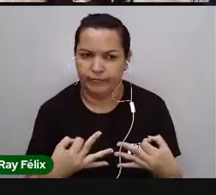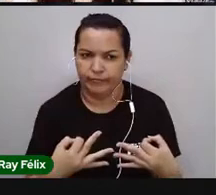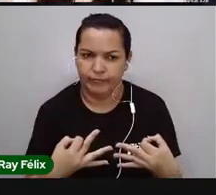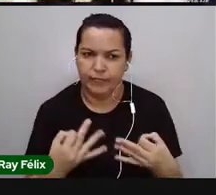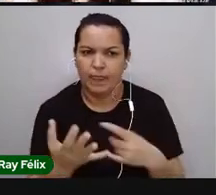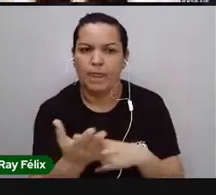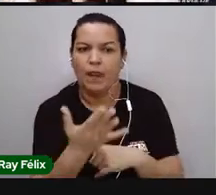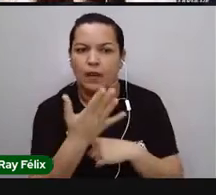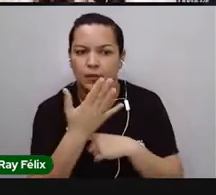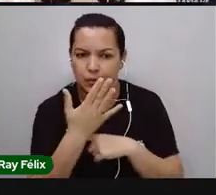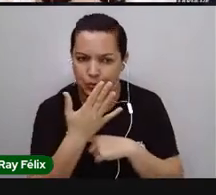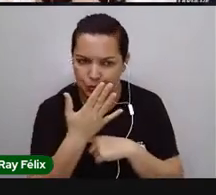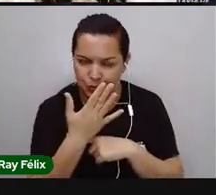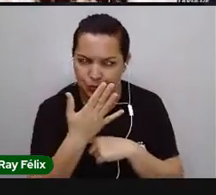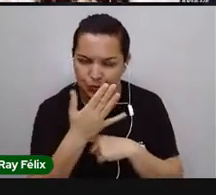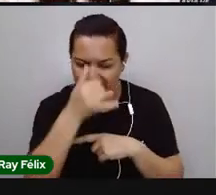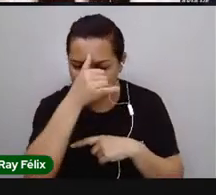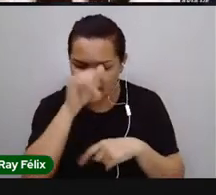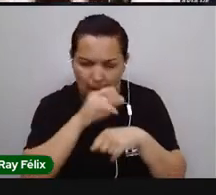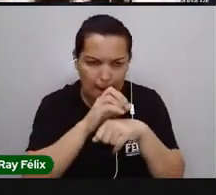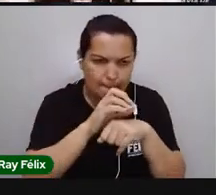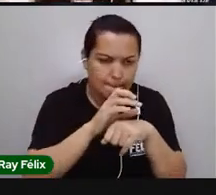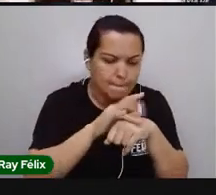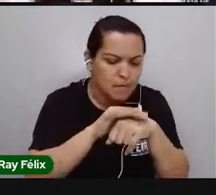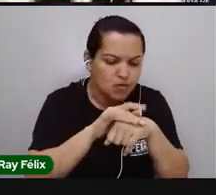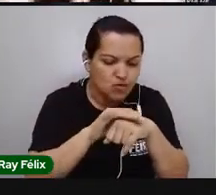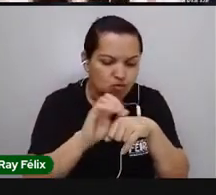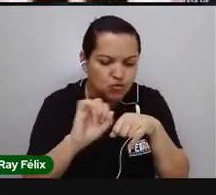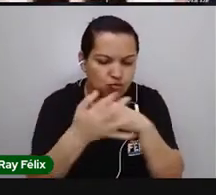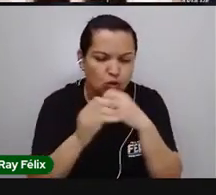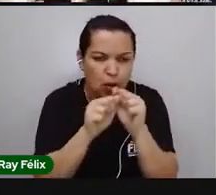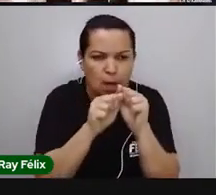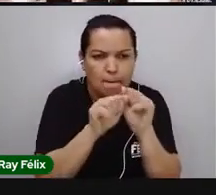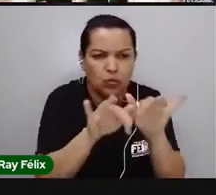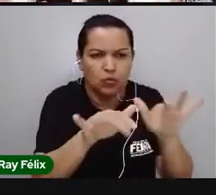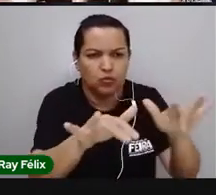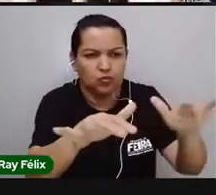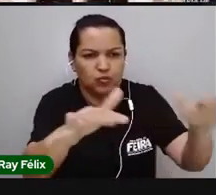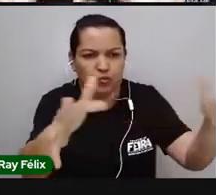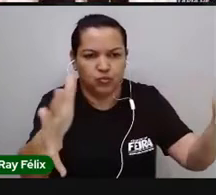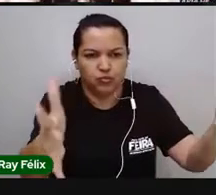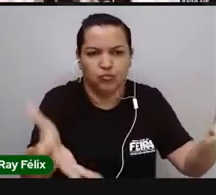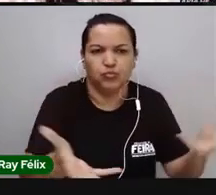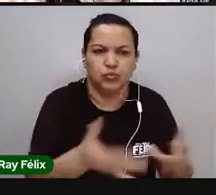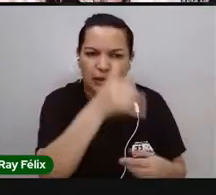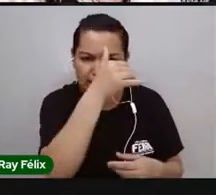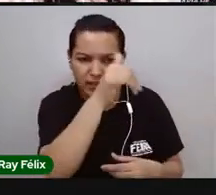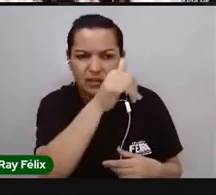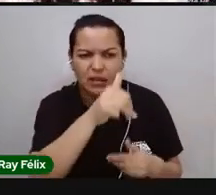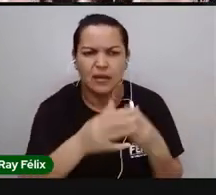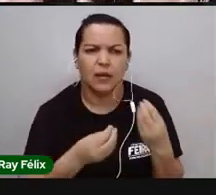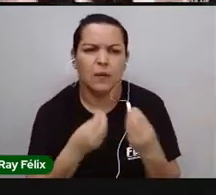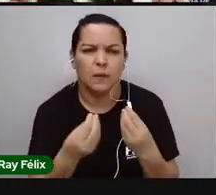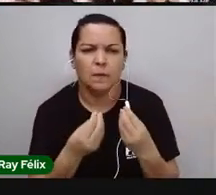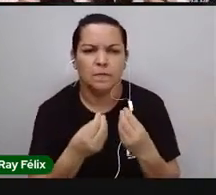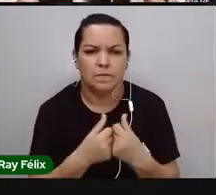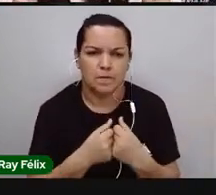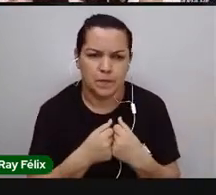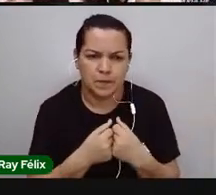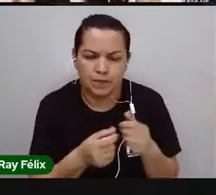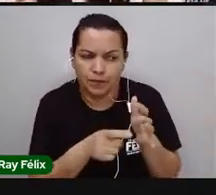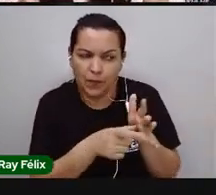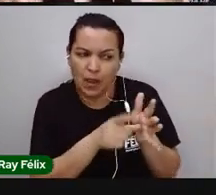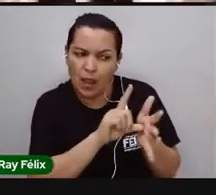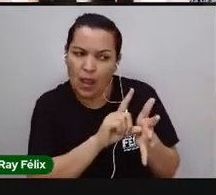a conter a propagação do vírus. Que vírus a Pró tá falando? Covid, não é mesmo? Então, o que que a gente tem que fazer antes de